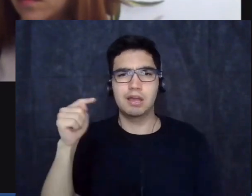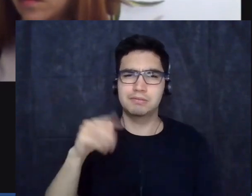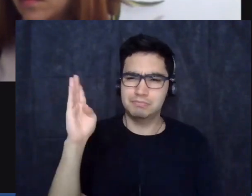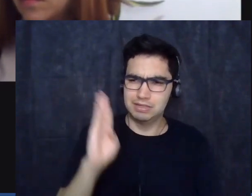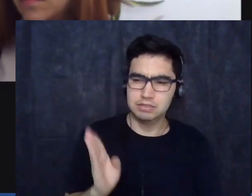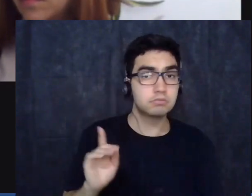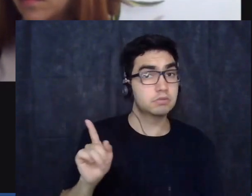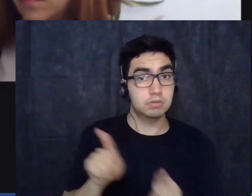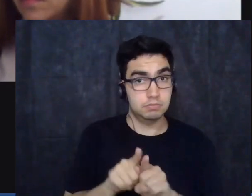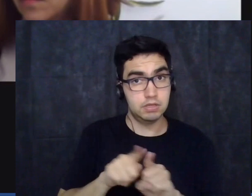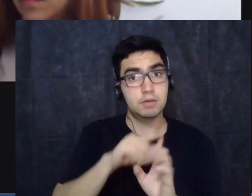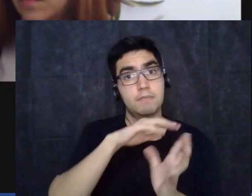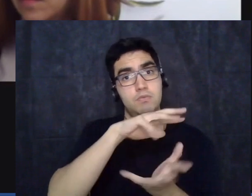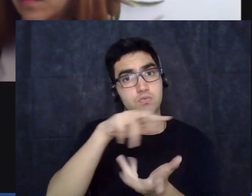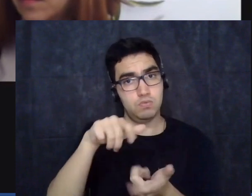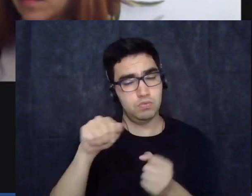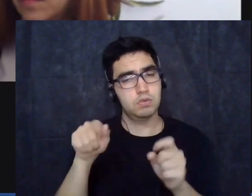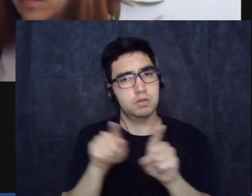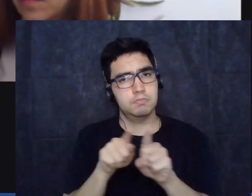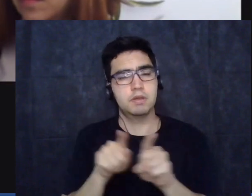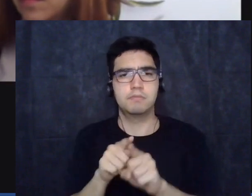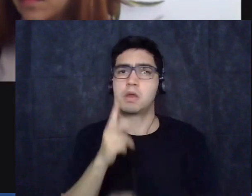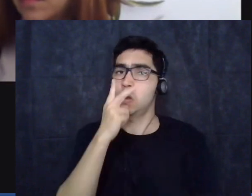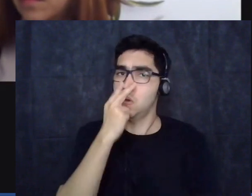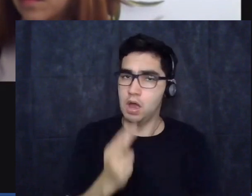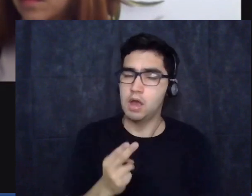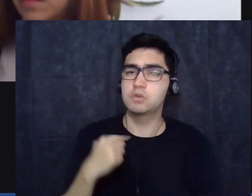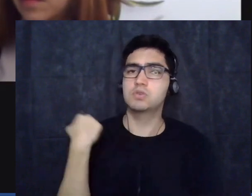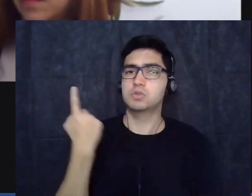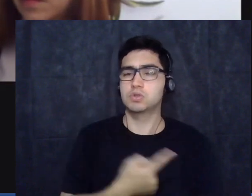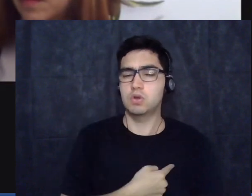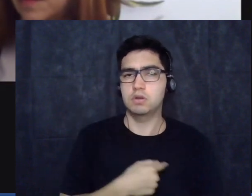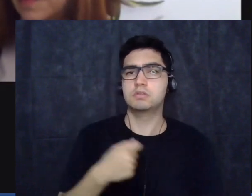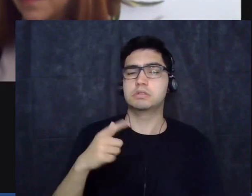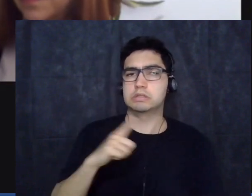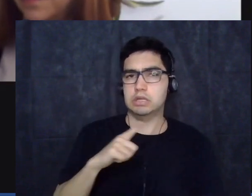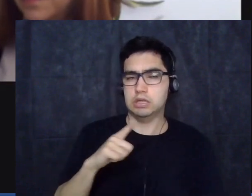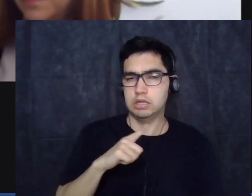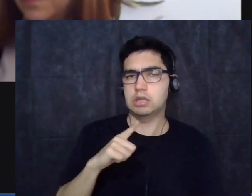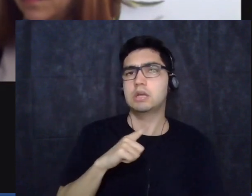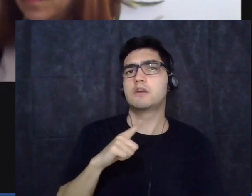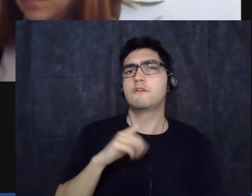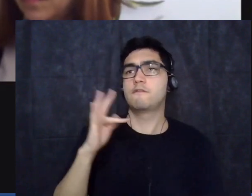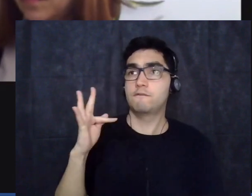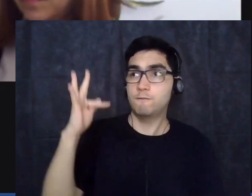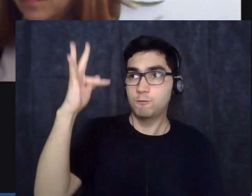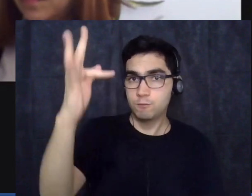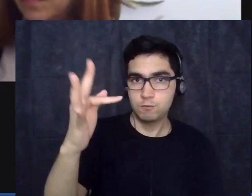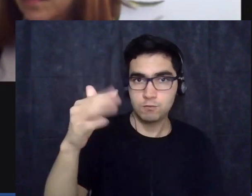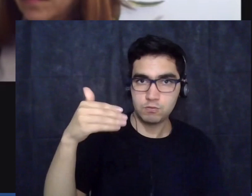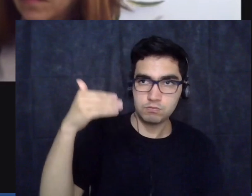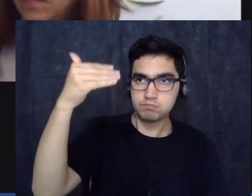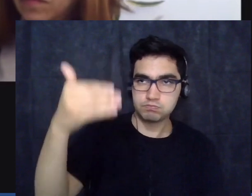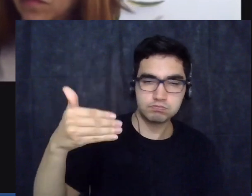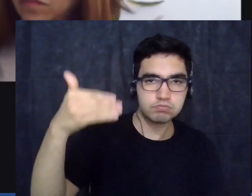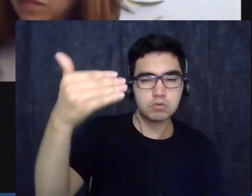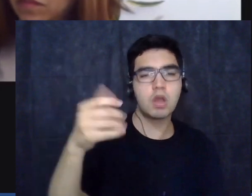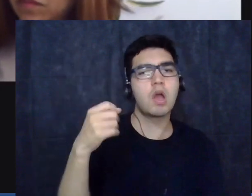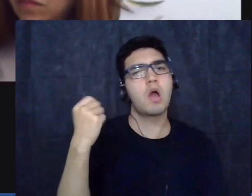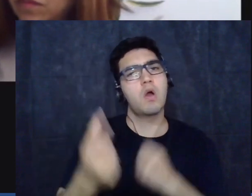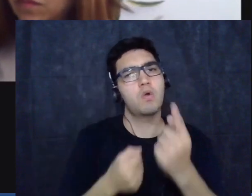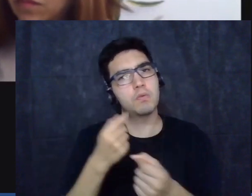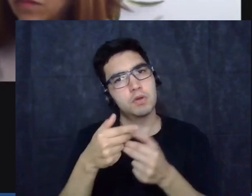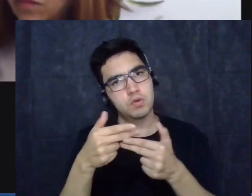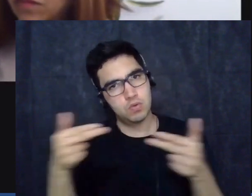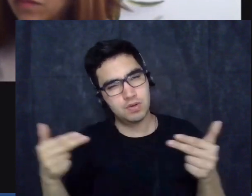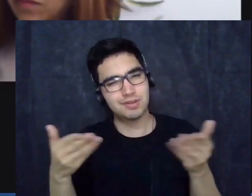mesmo eu acho que nós temos um futuro que talvez algumas das coisas que hoje